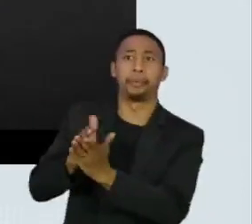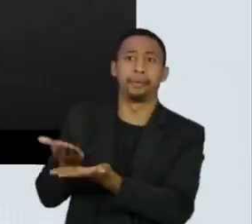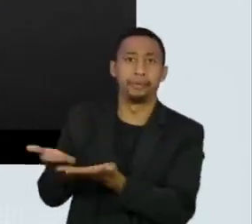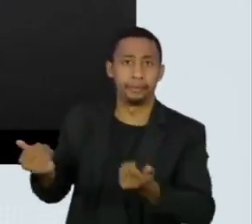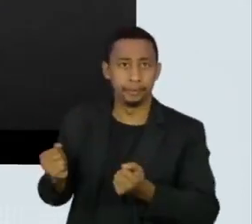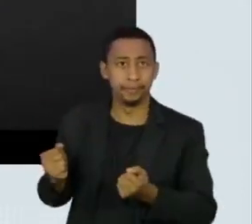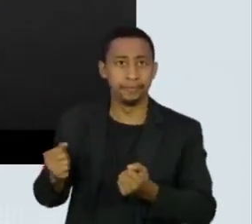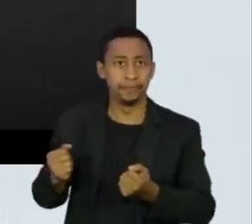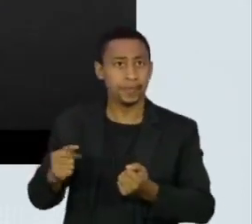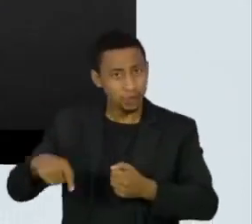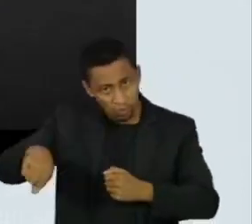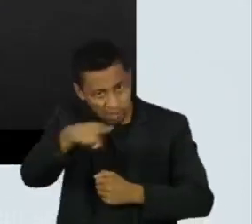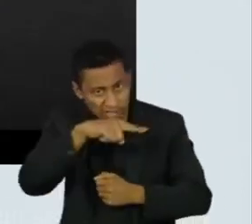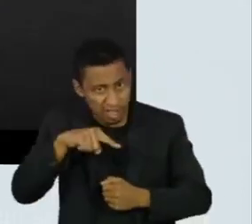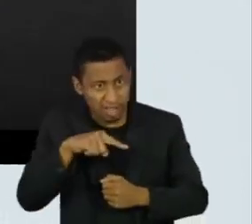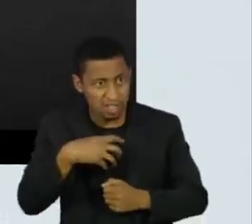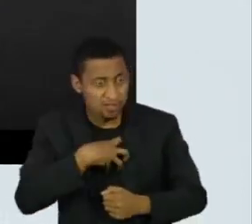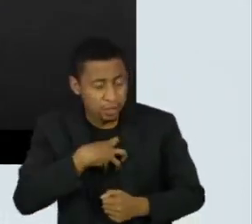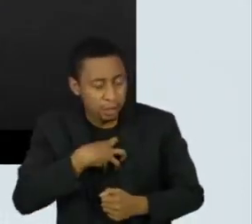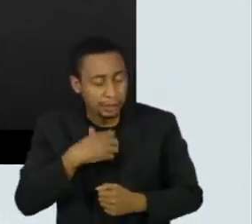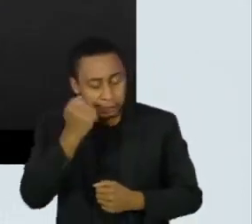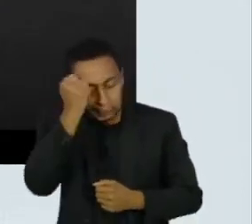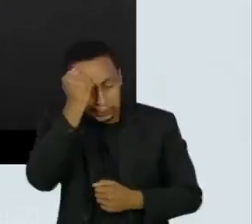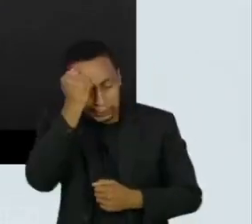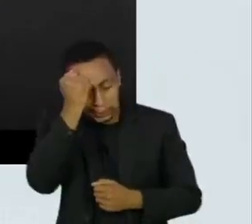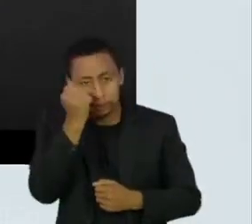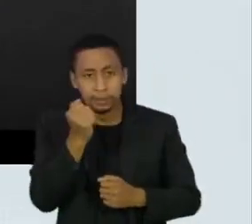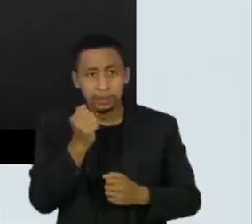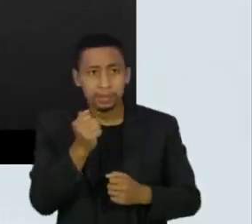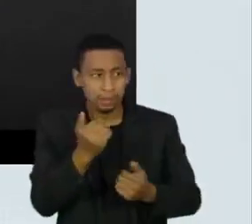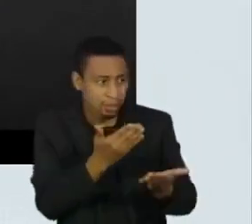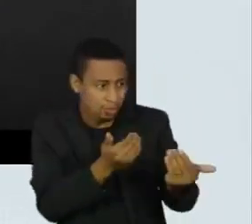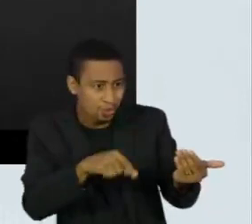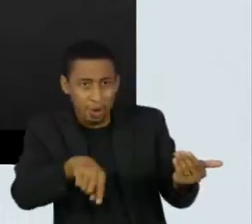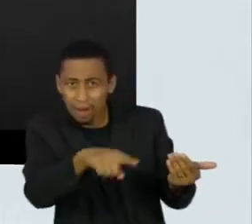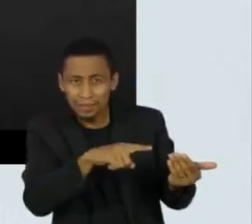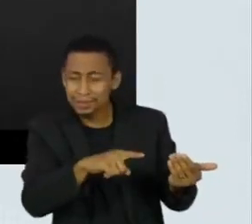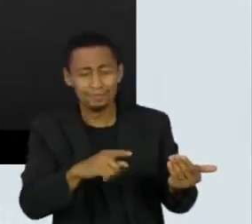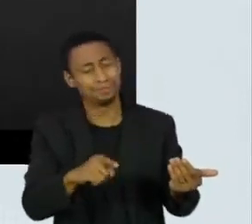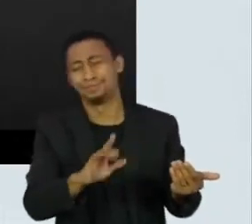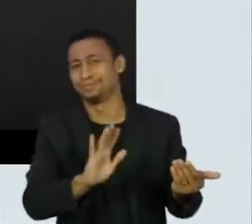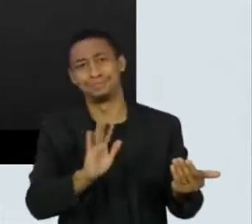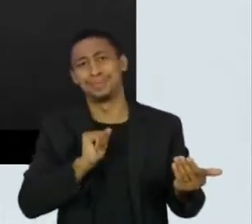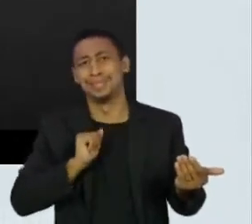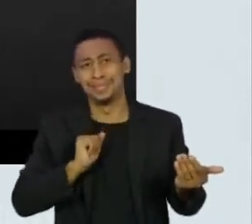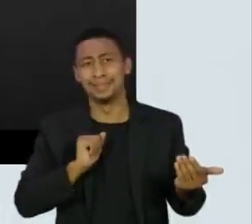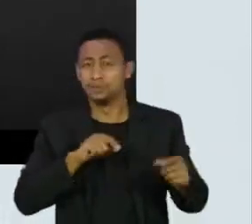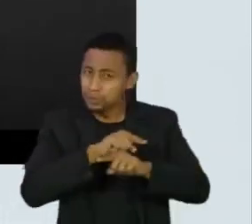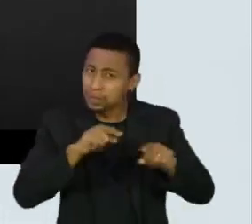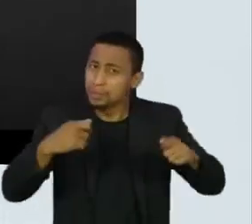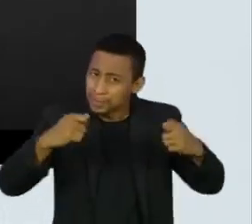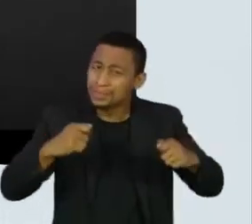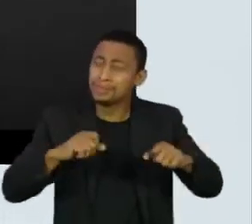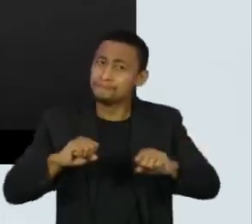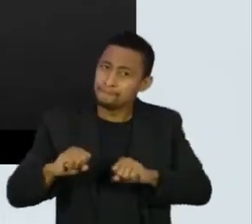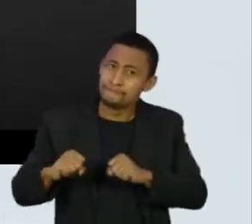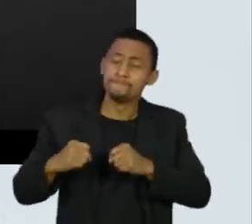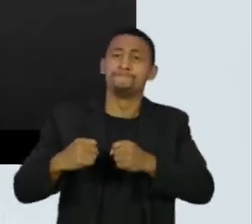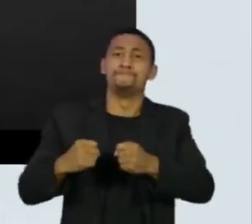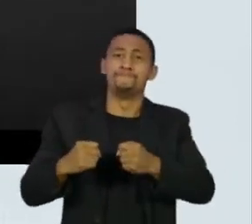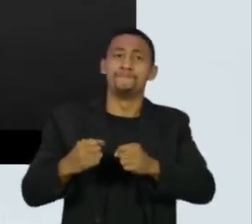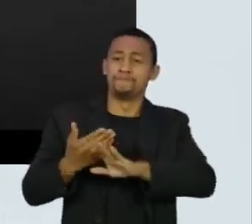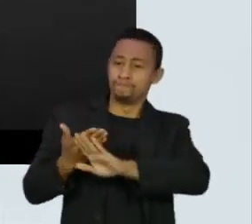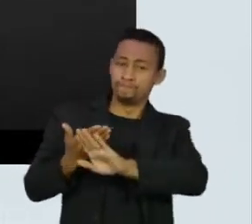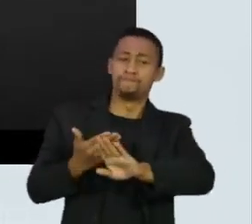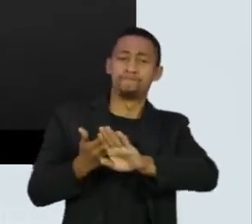pacientes têm. Não levem isso para adiante, a perda da dor e do peso da consciência. Temos